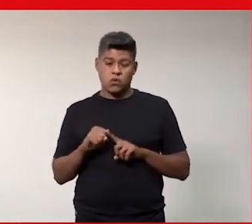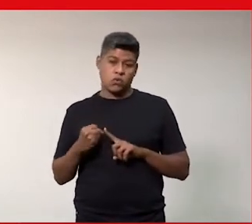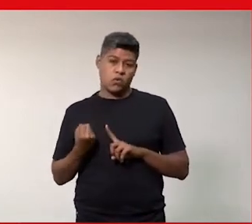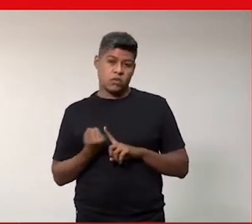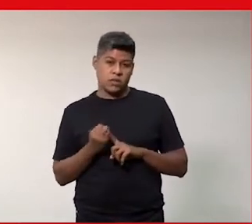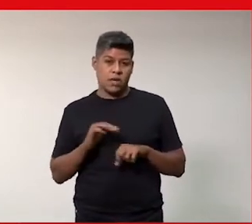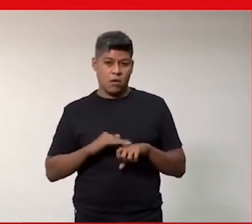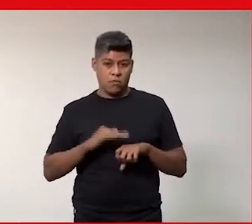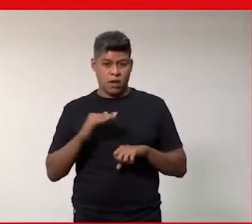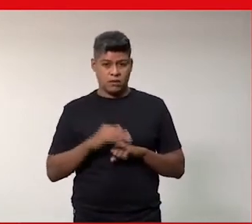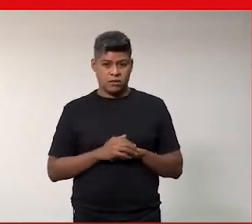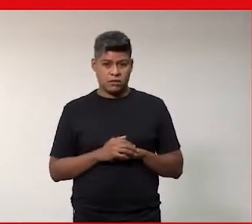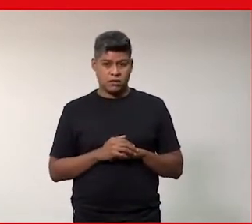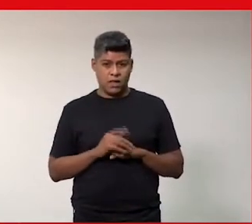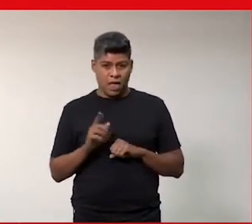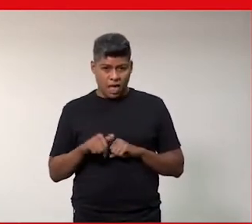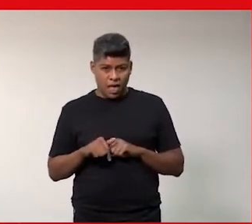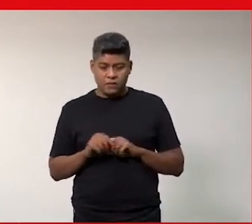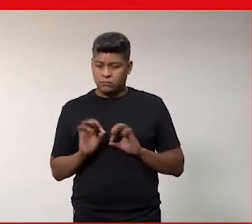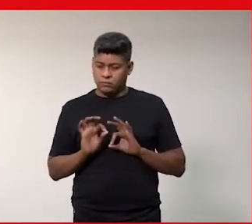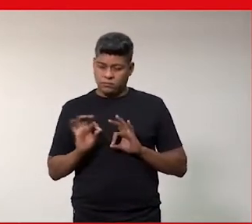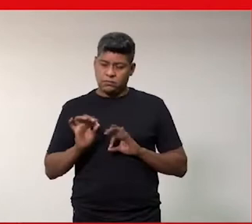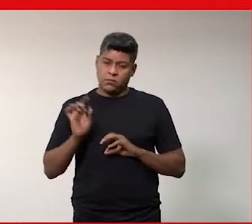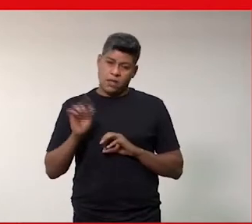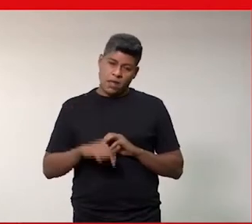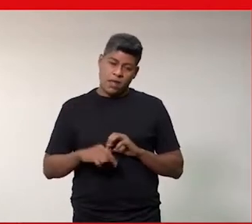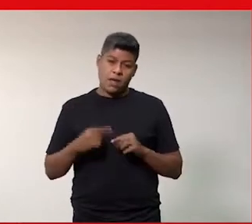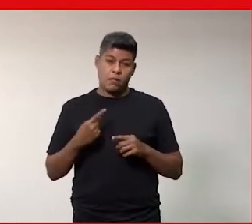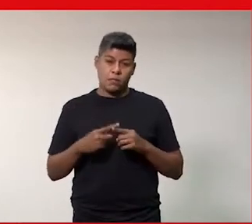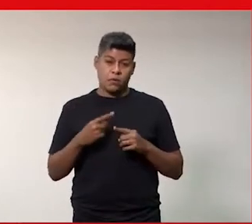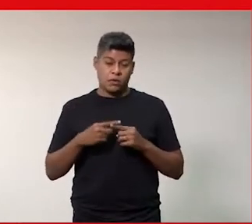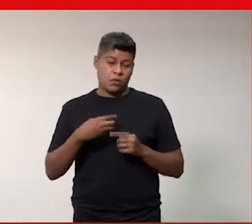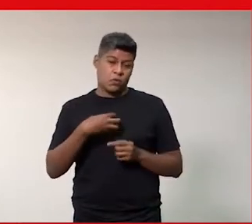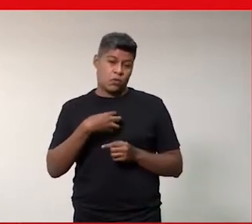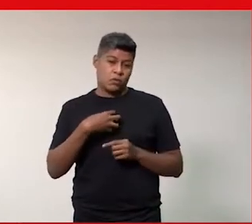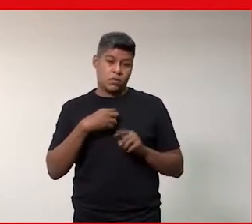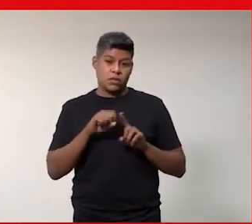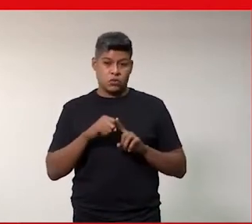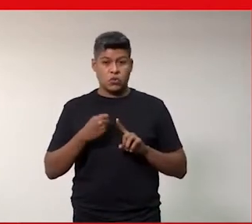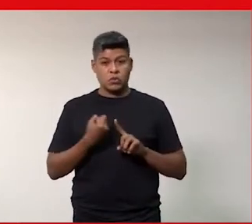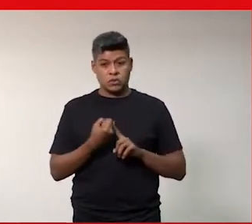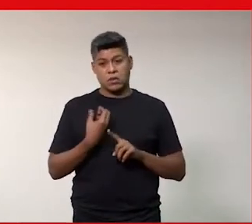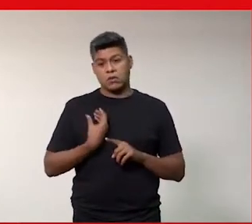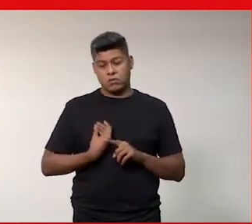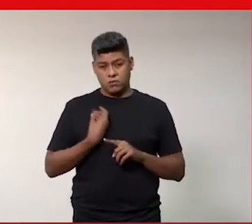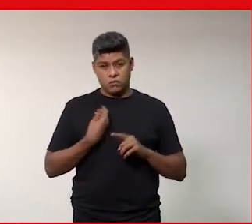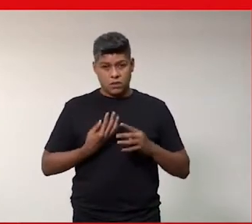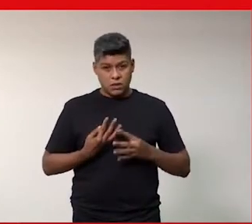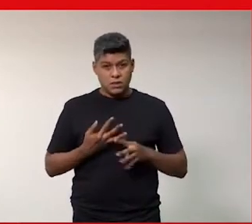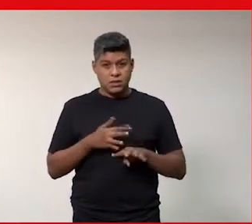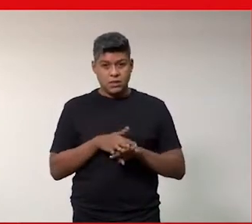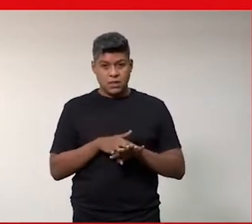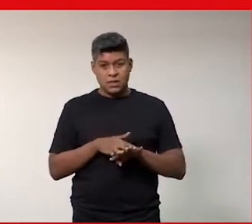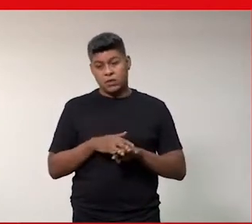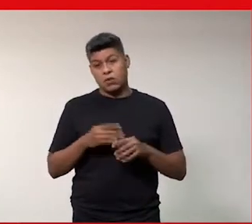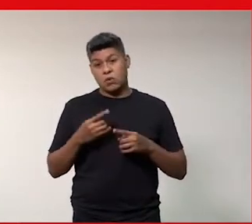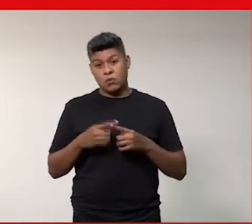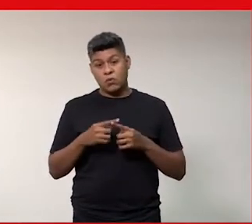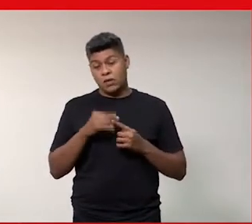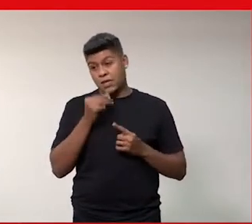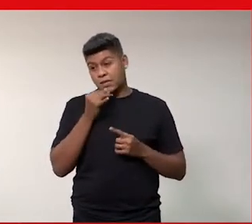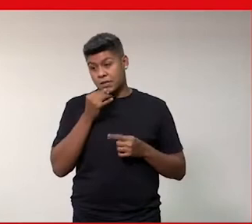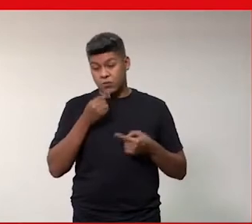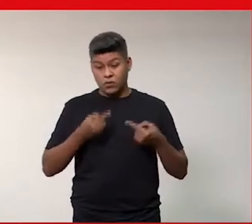E isso não é por acaso. Isso é justamente nesse contexto social que a gente está inserido. Então, se a gente nunca